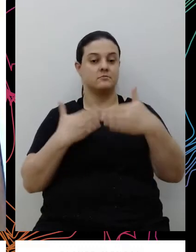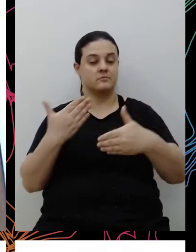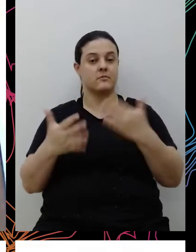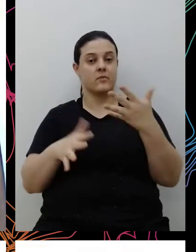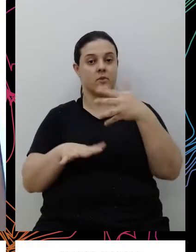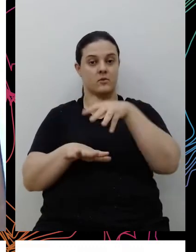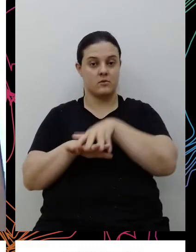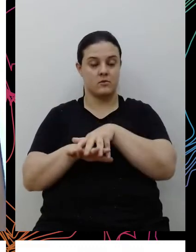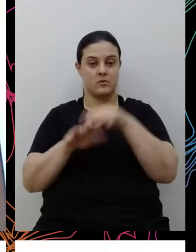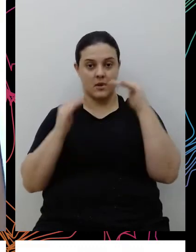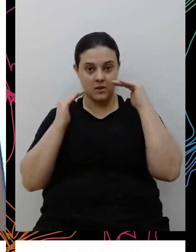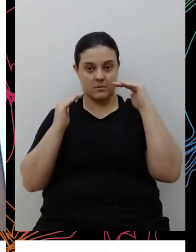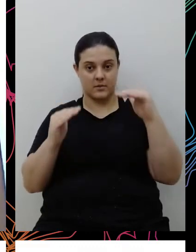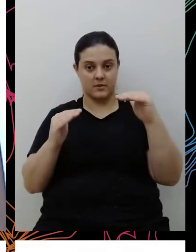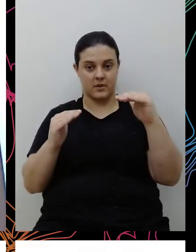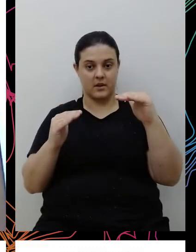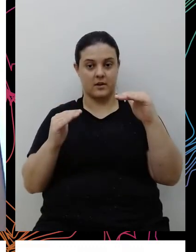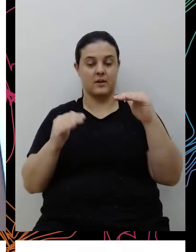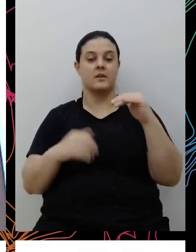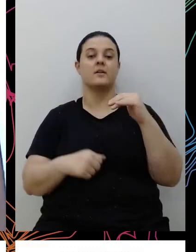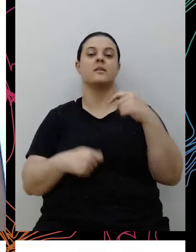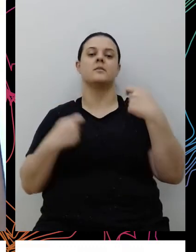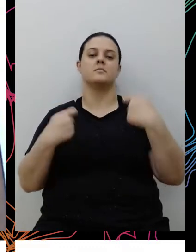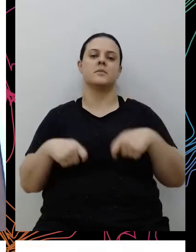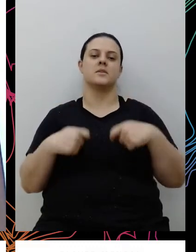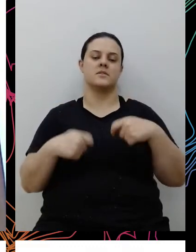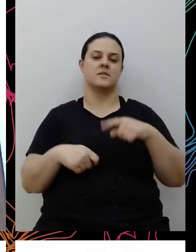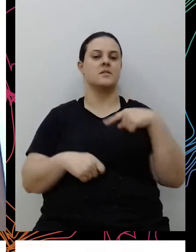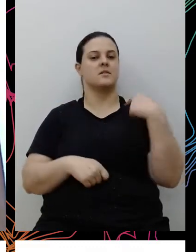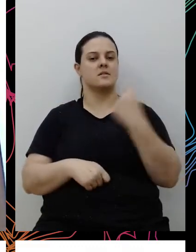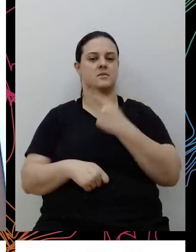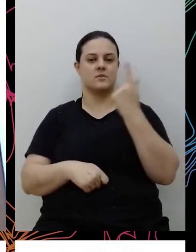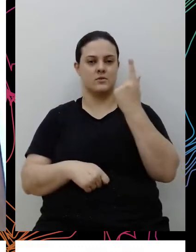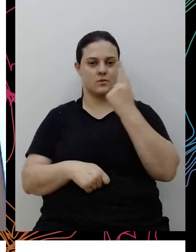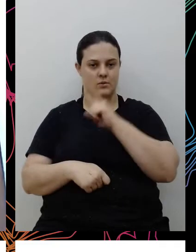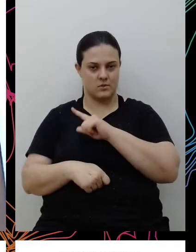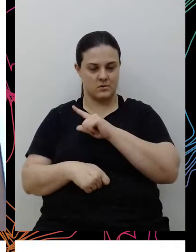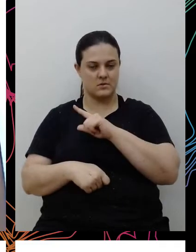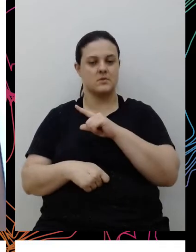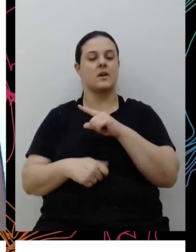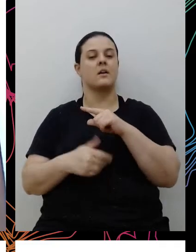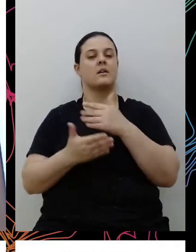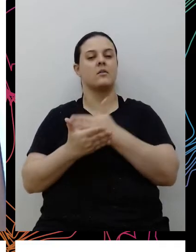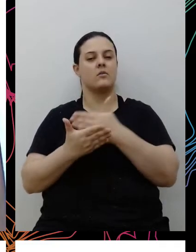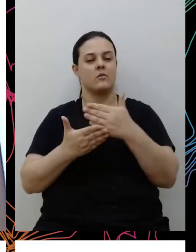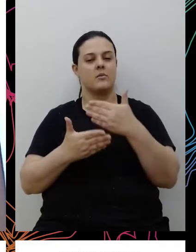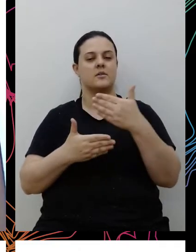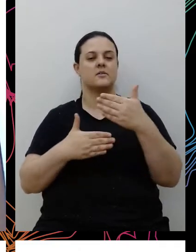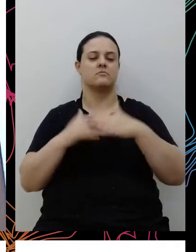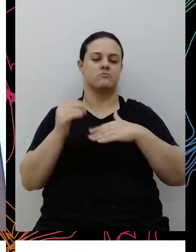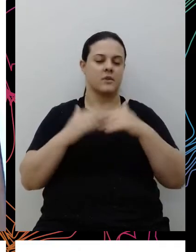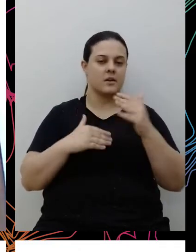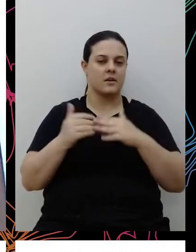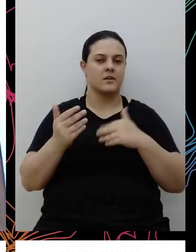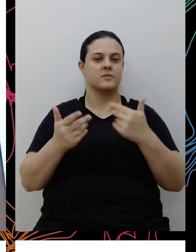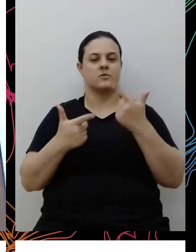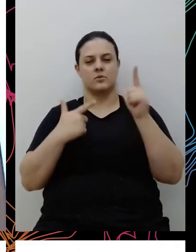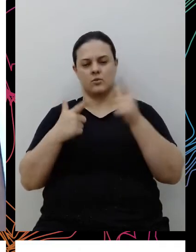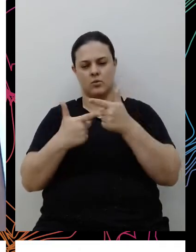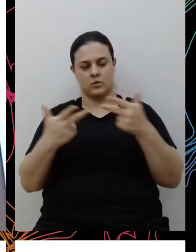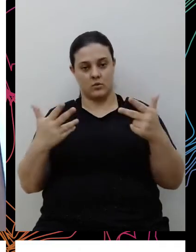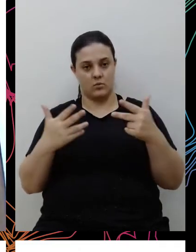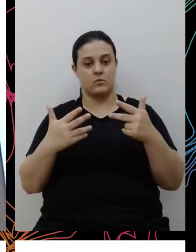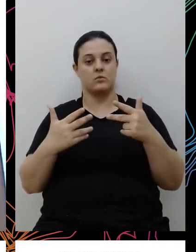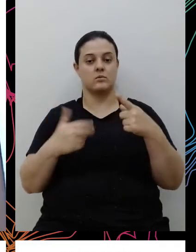respeitoso é fundamental para a gente poder começar aí a falar sobre questões de práticas e outras ações aí,